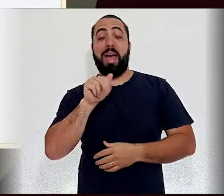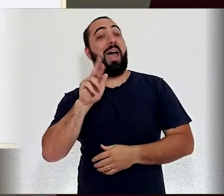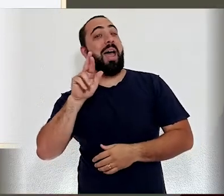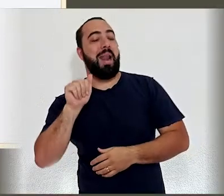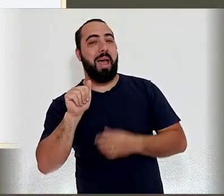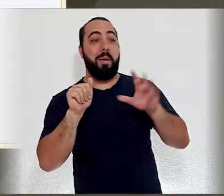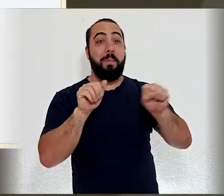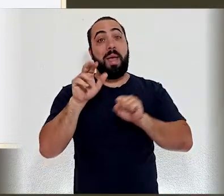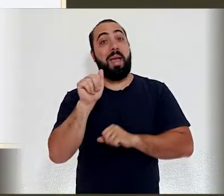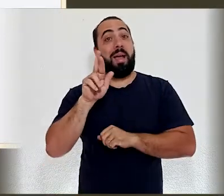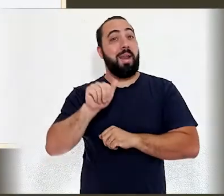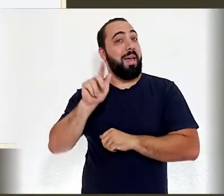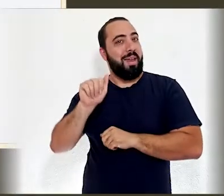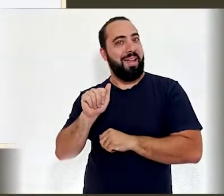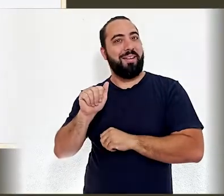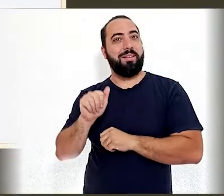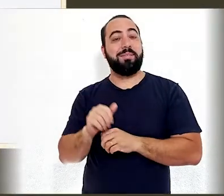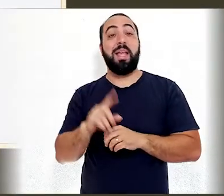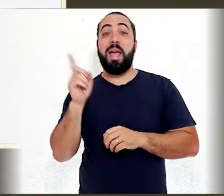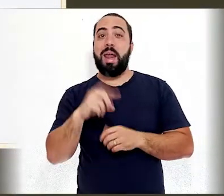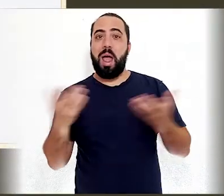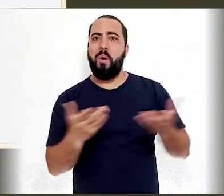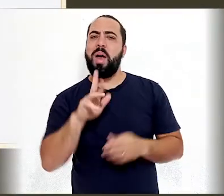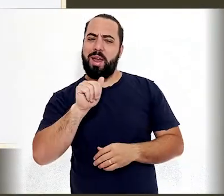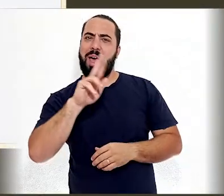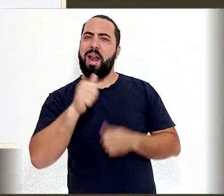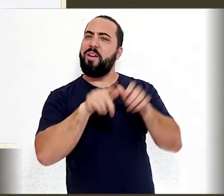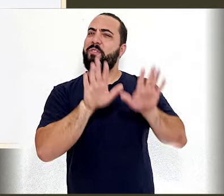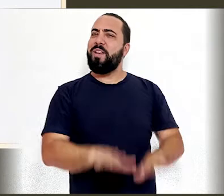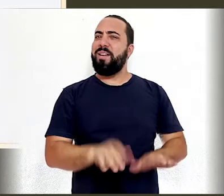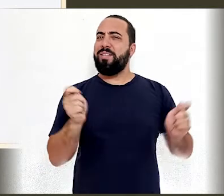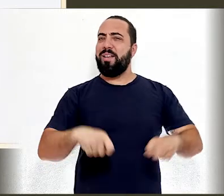quero ver o Arara. Passar pra outro, que o Arara vai ficar.